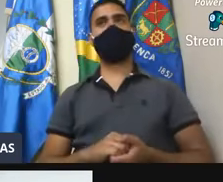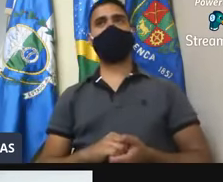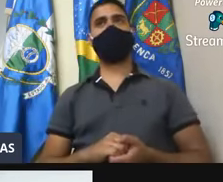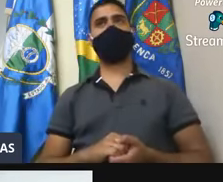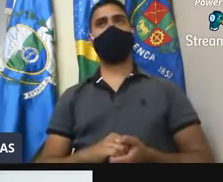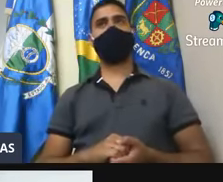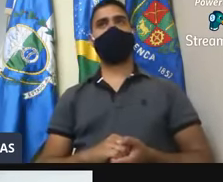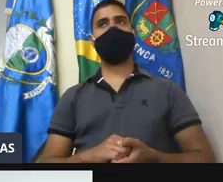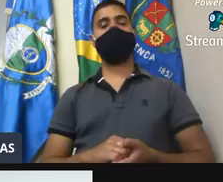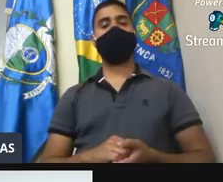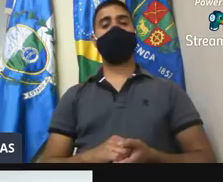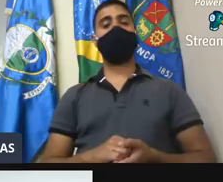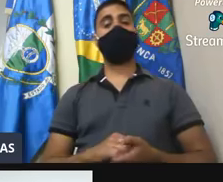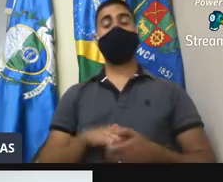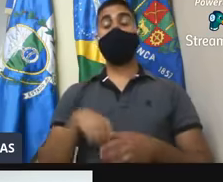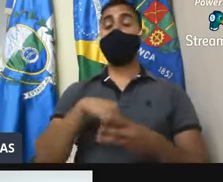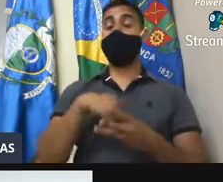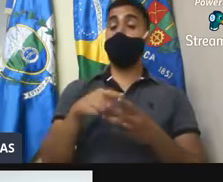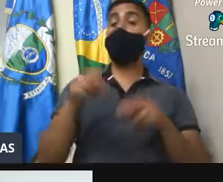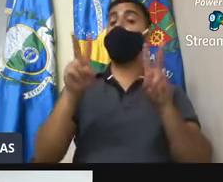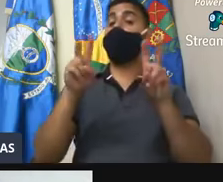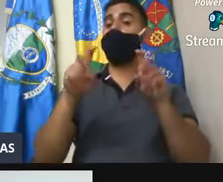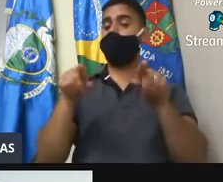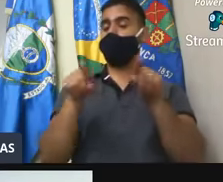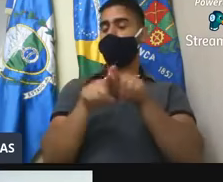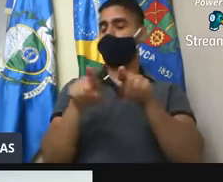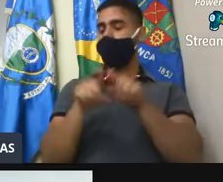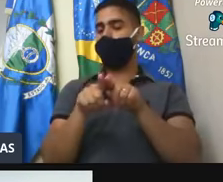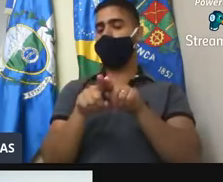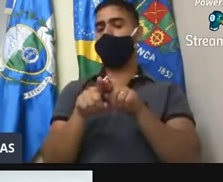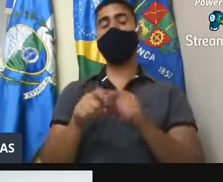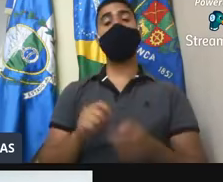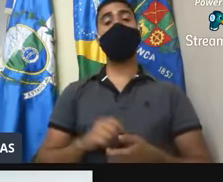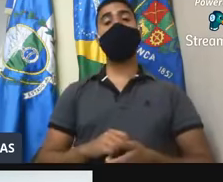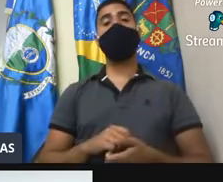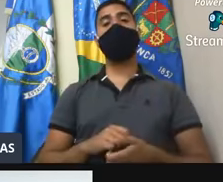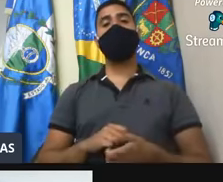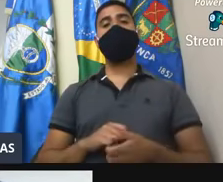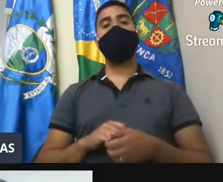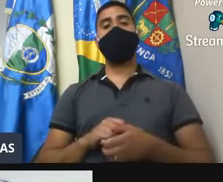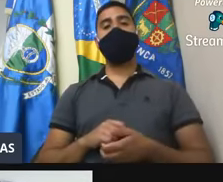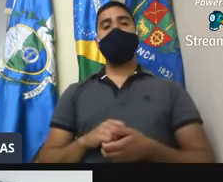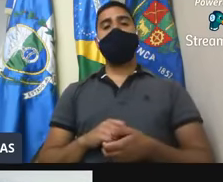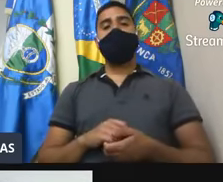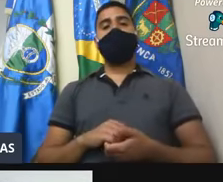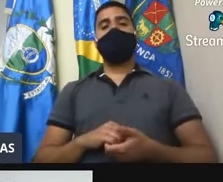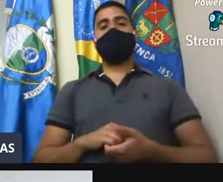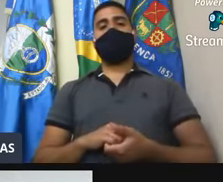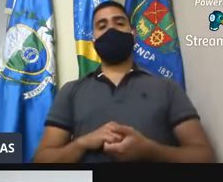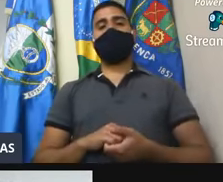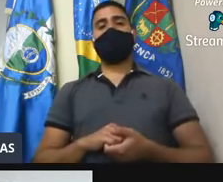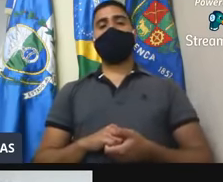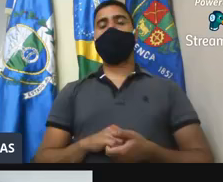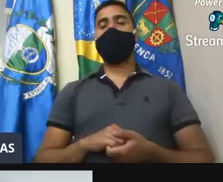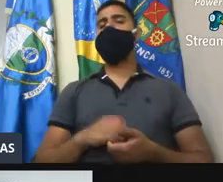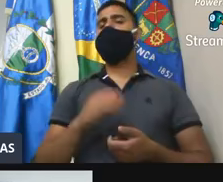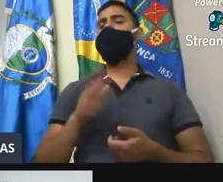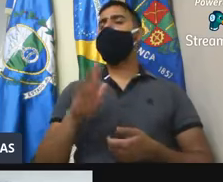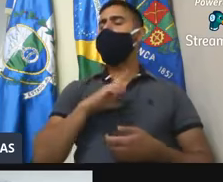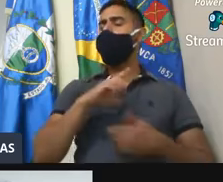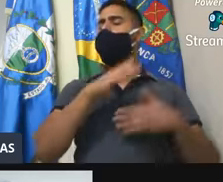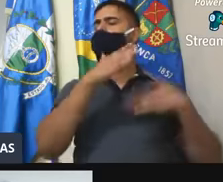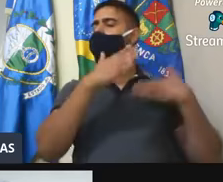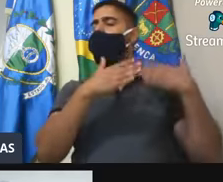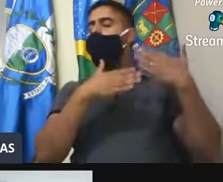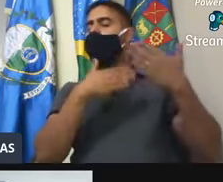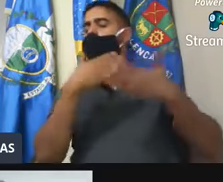Um outro assunto que tem a ver com, com o deputado também, que já está, já está fluindo aí alguns dias,